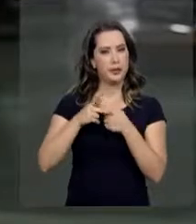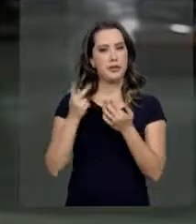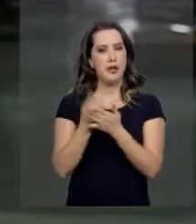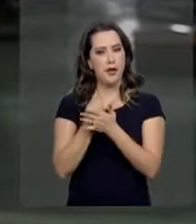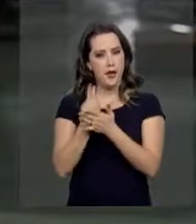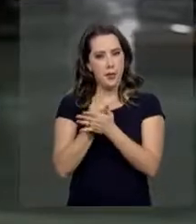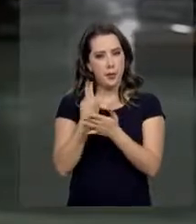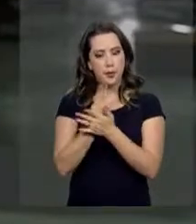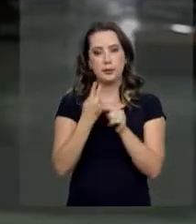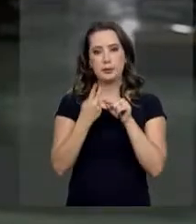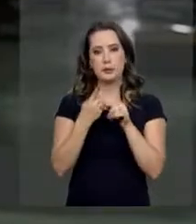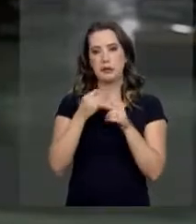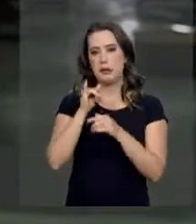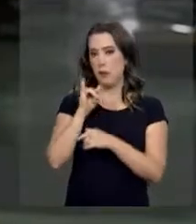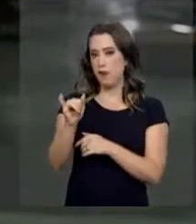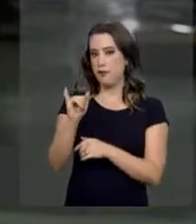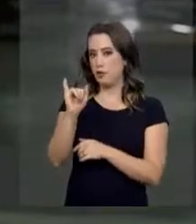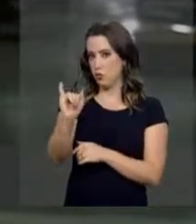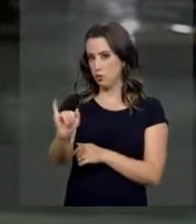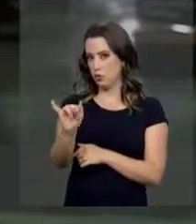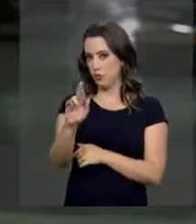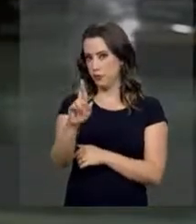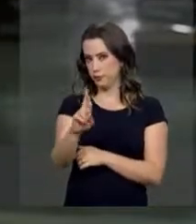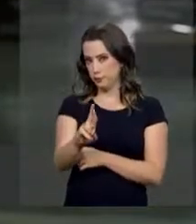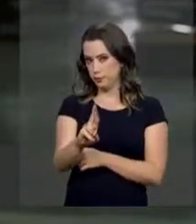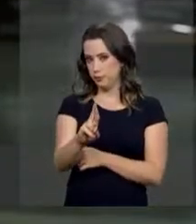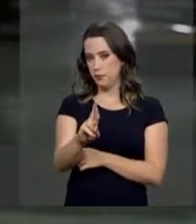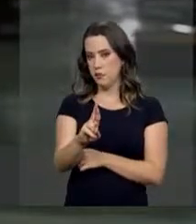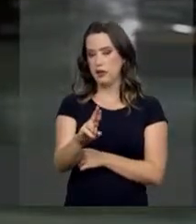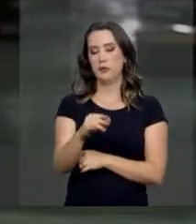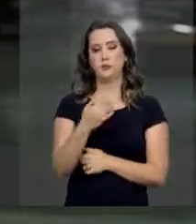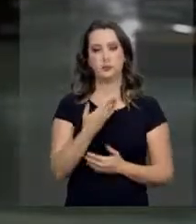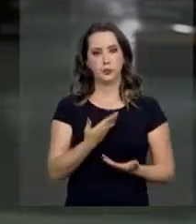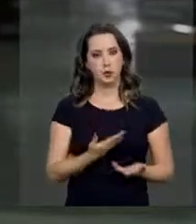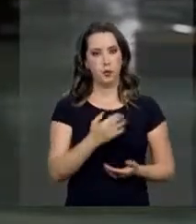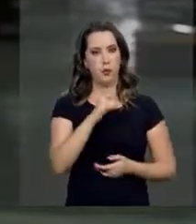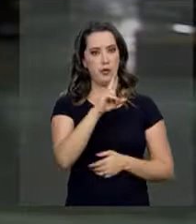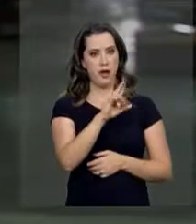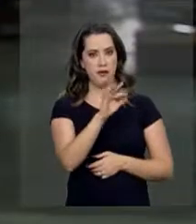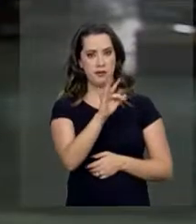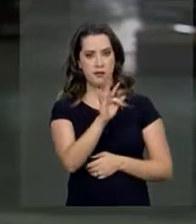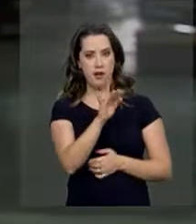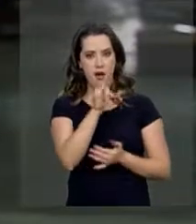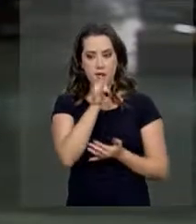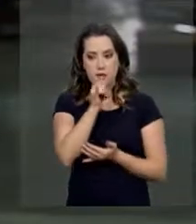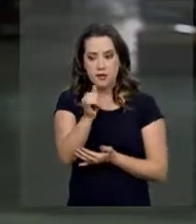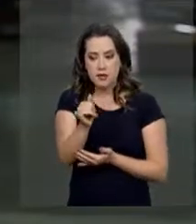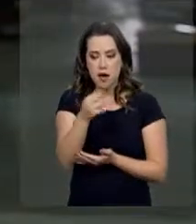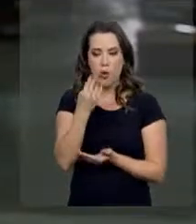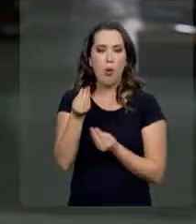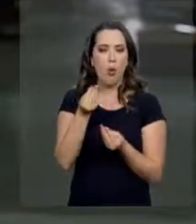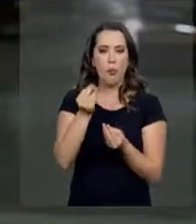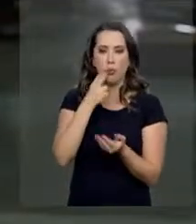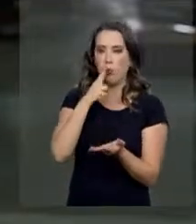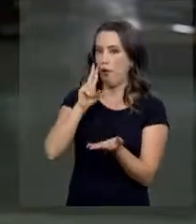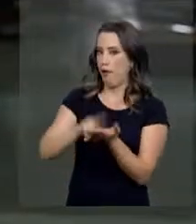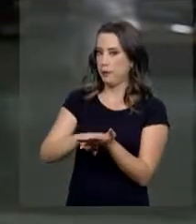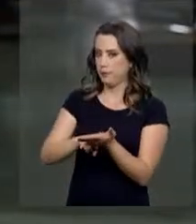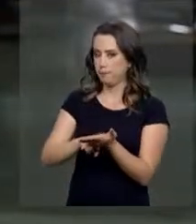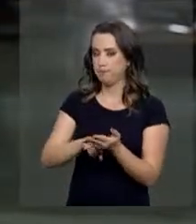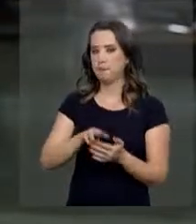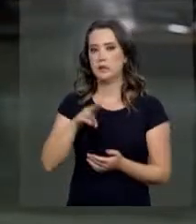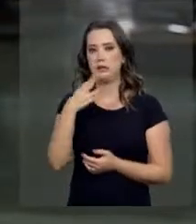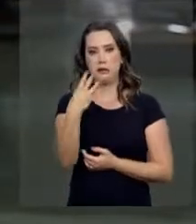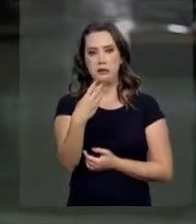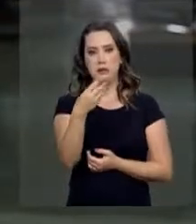declaração do imposto de renda. A Receita Federal vai enviar cartas aos contribuintes. Há aproximadamente 383